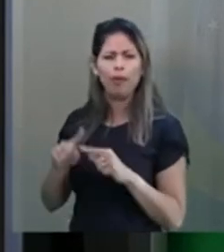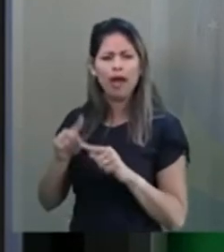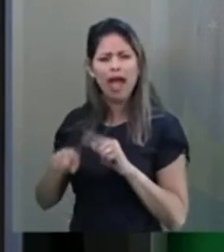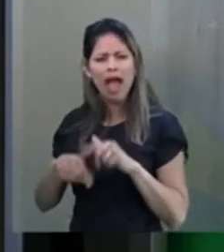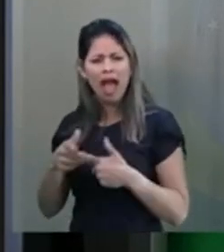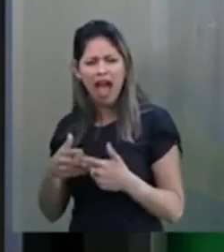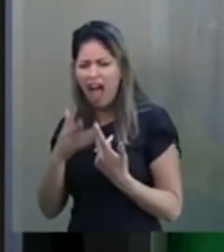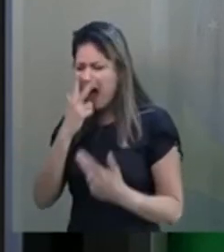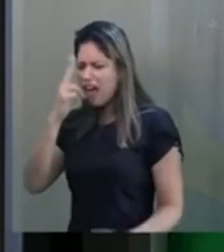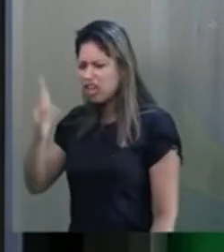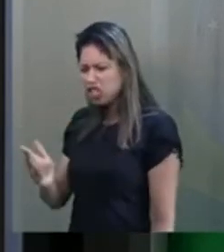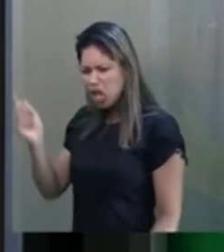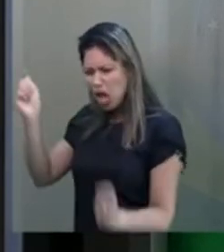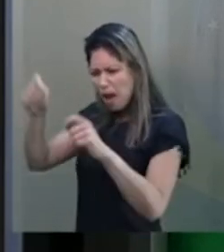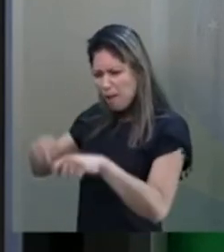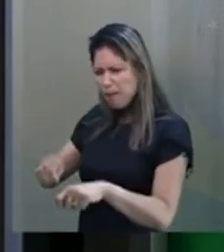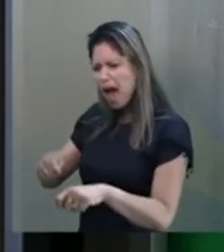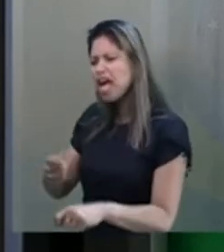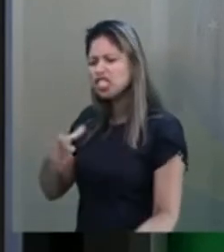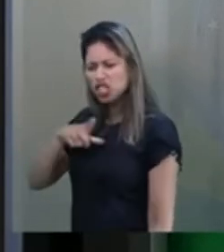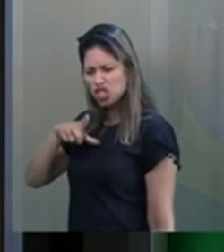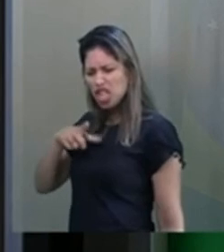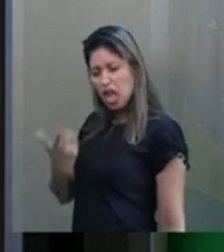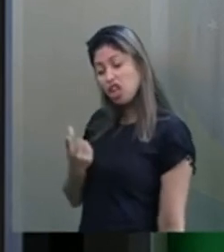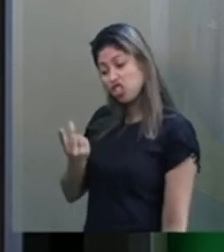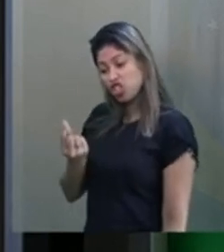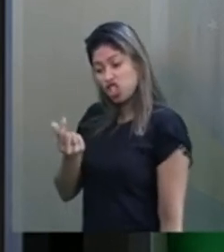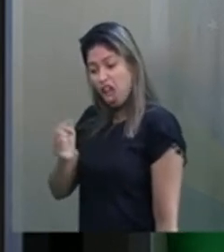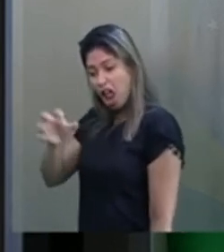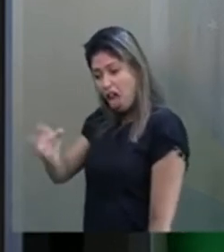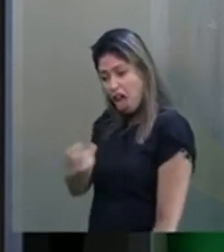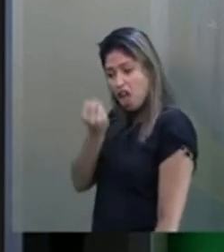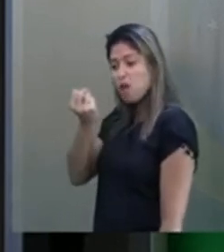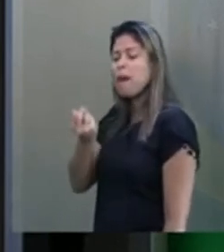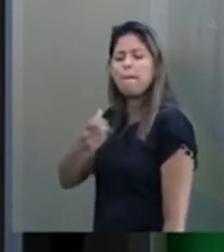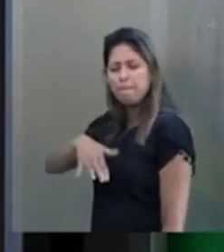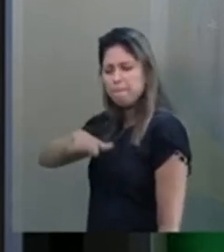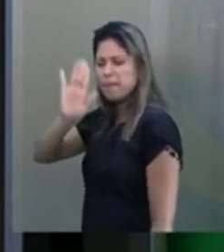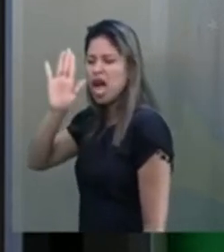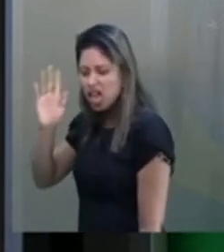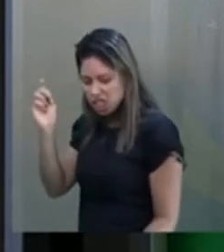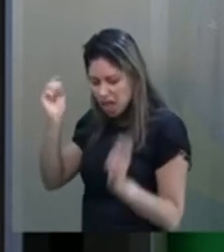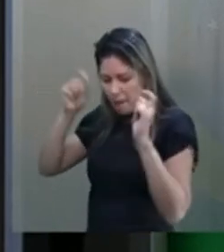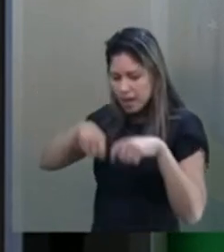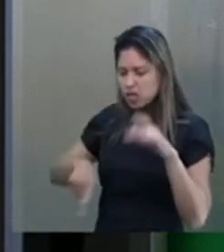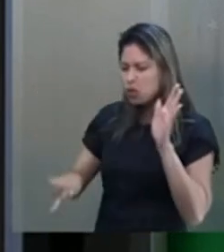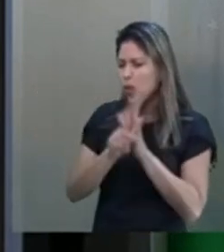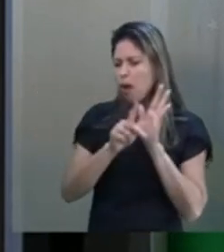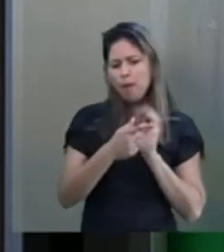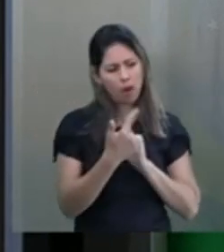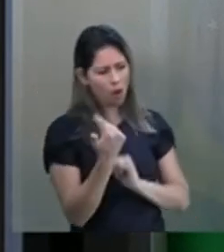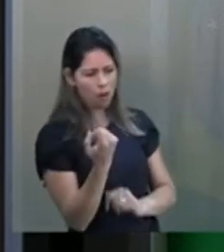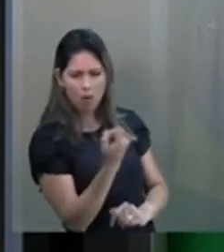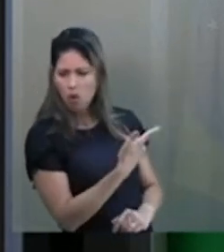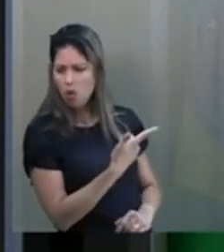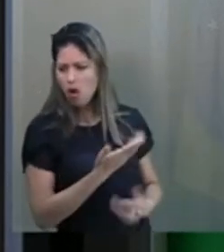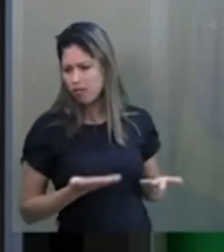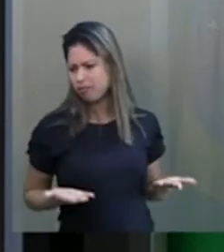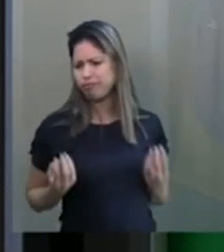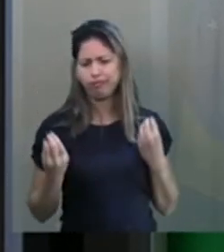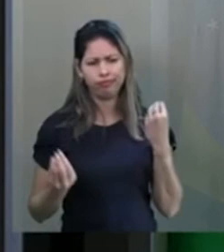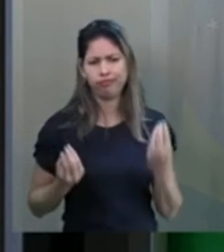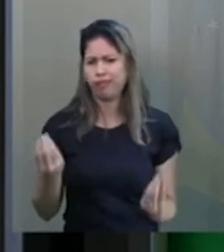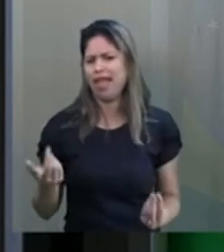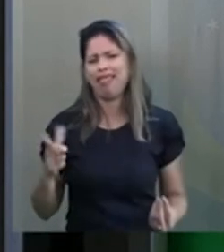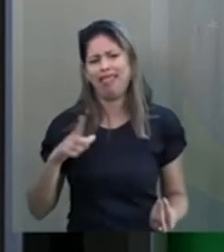acha que é capaz de gerir o dinheiro dos outros com mais capacidade do que os próprios outros. Aquela velha história